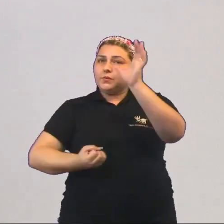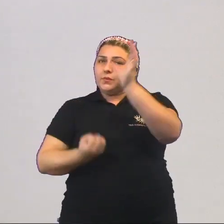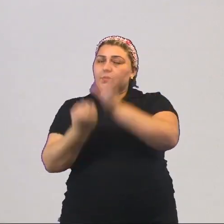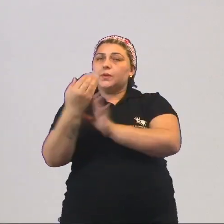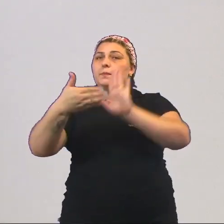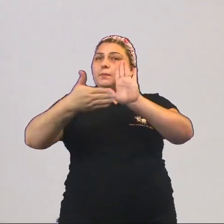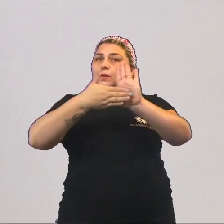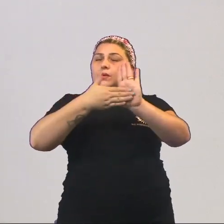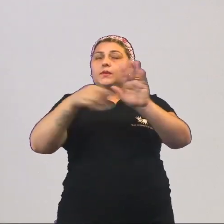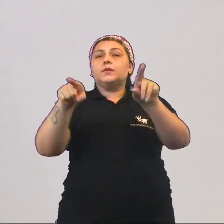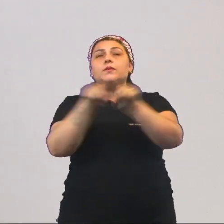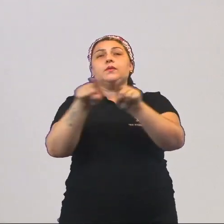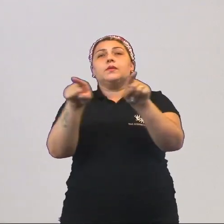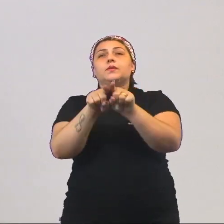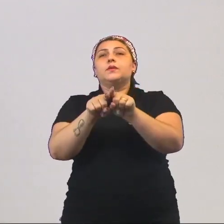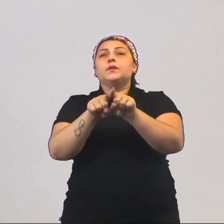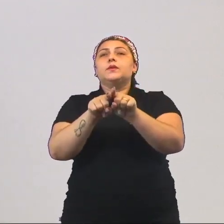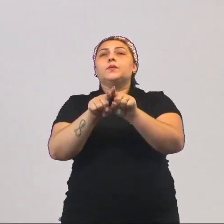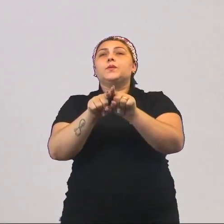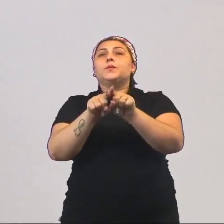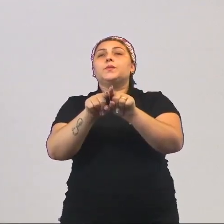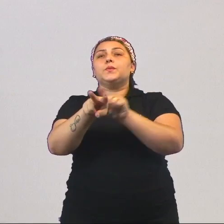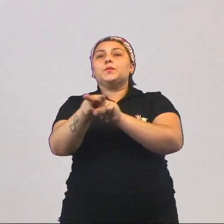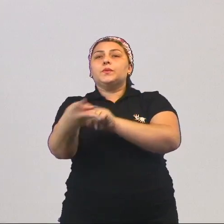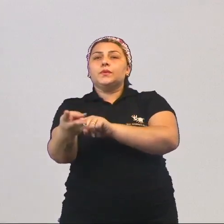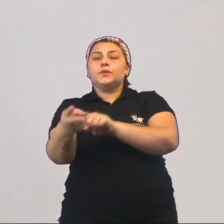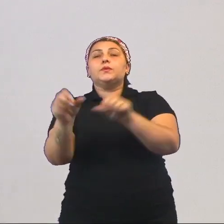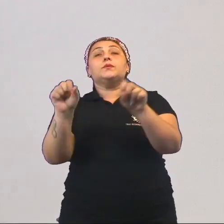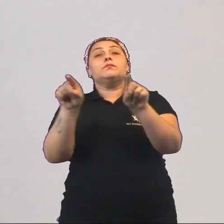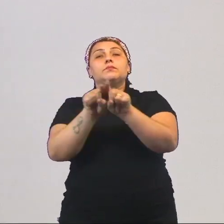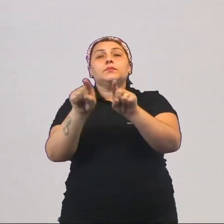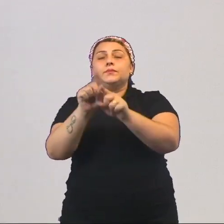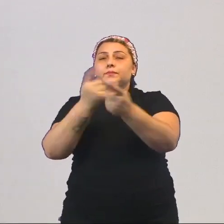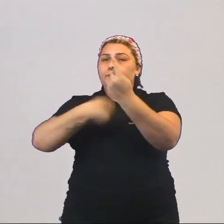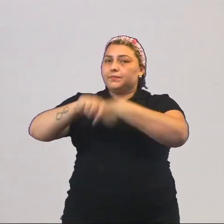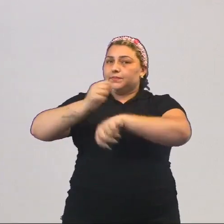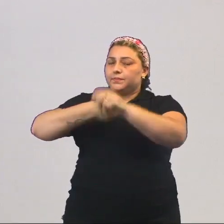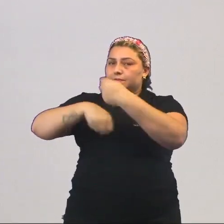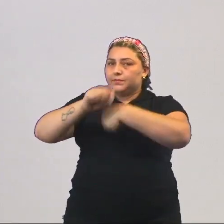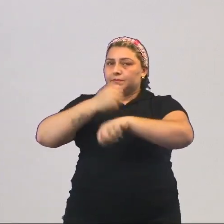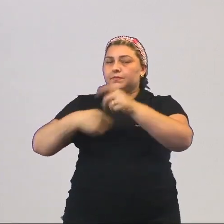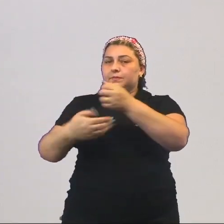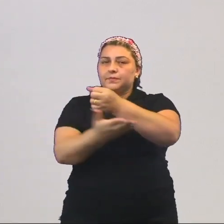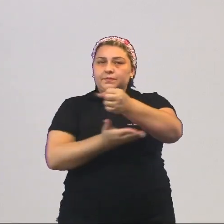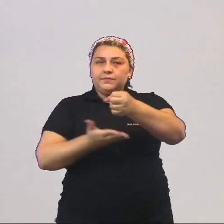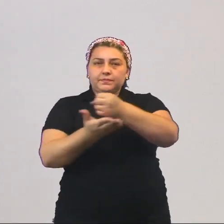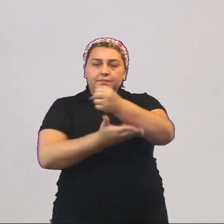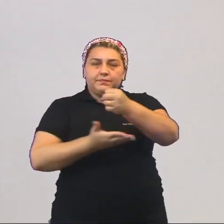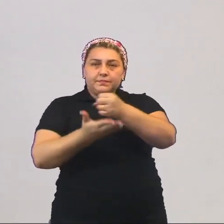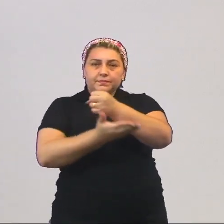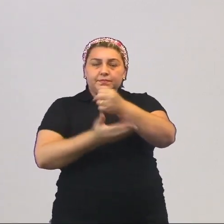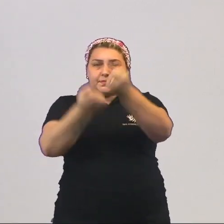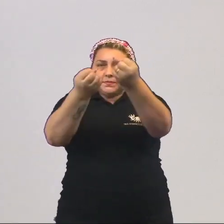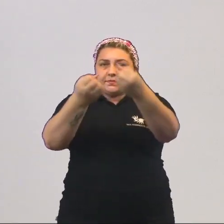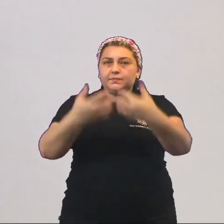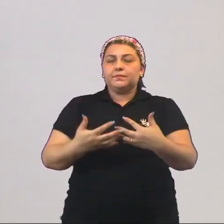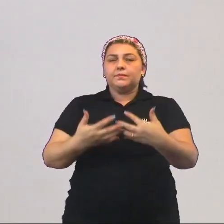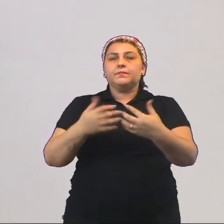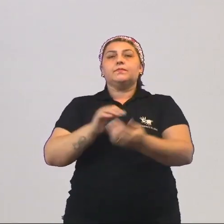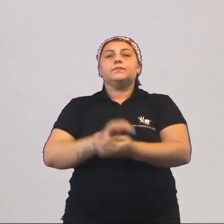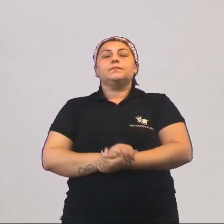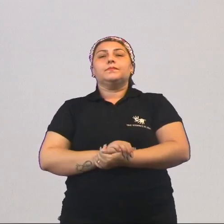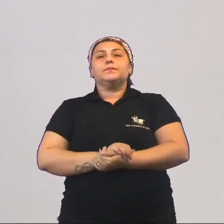pautado justamente nessas contradições. E o poder econômico, ele é a base, ele é a explicação